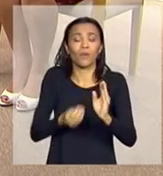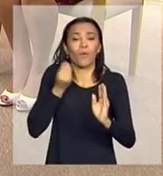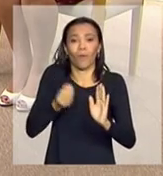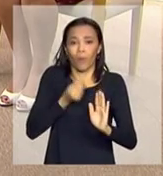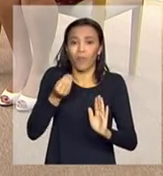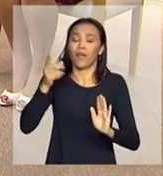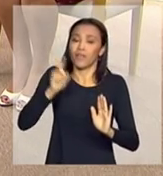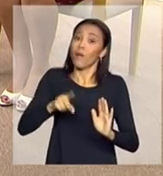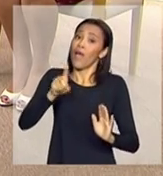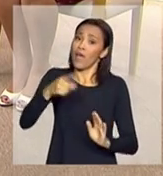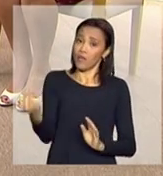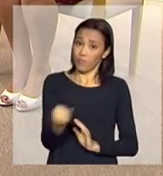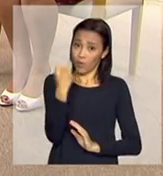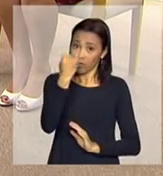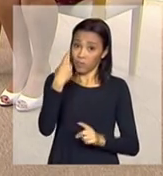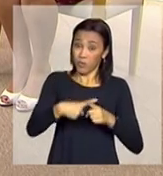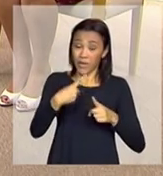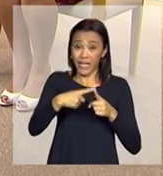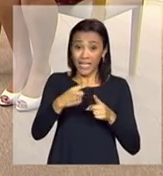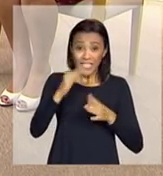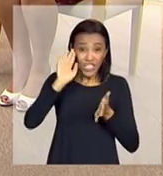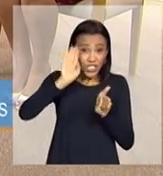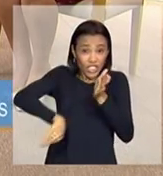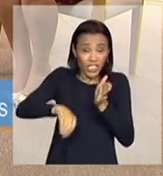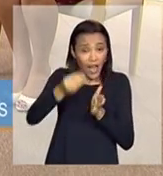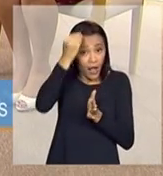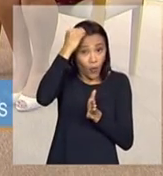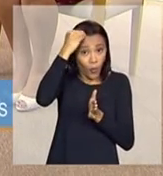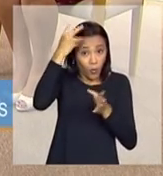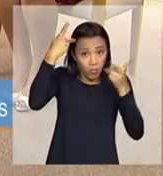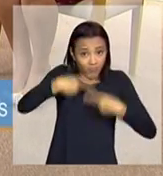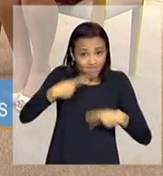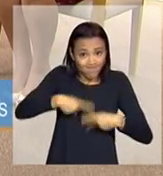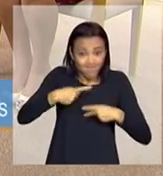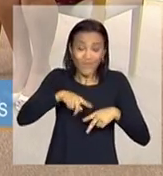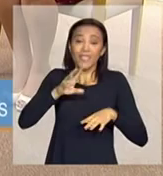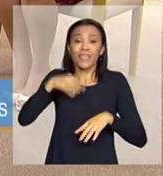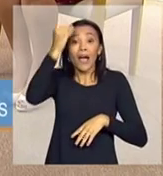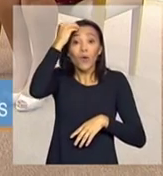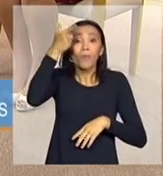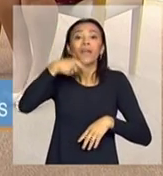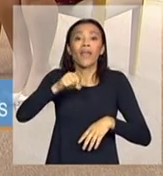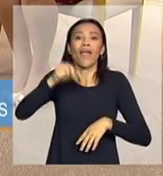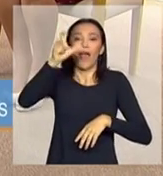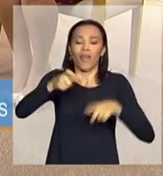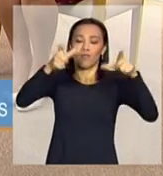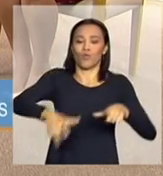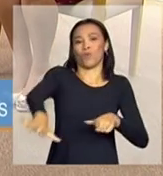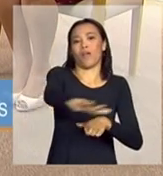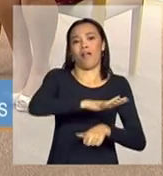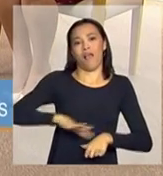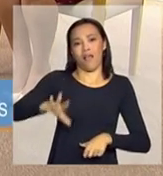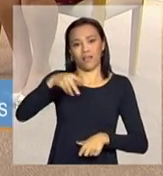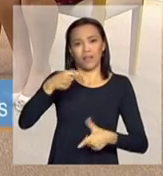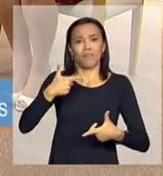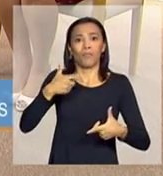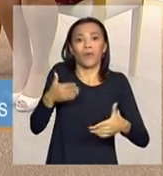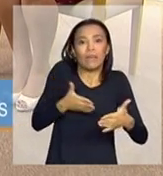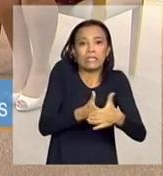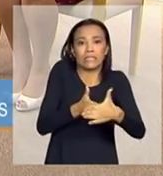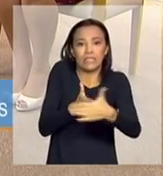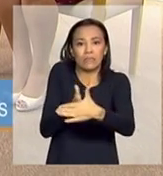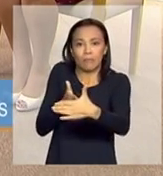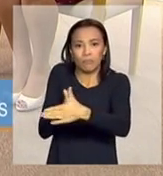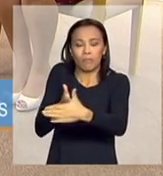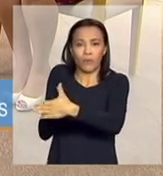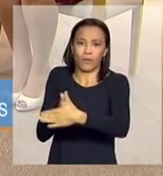também é muito importante, porque tira a culpa do indivíduo e coloca exatamente no meio ambiente a forma como superar essas barreiras. E